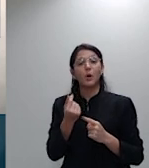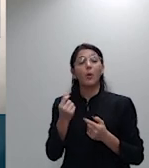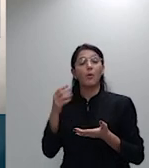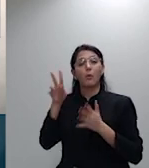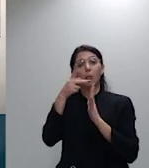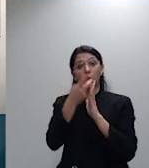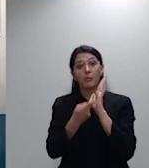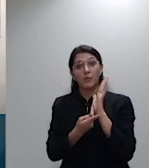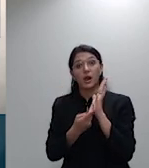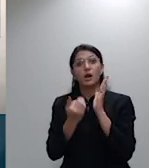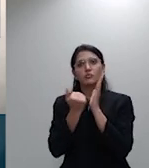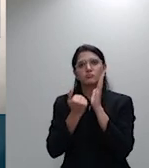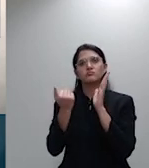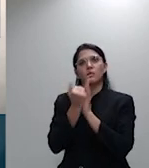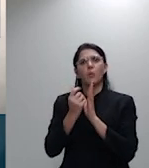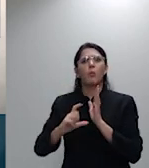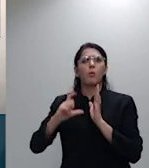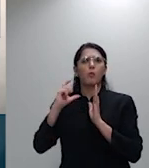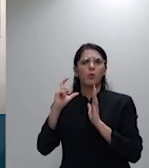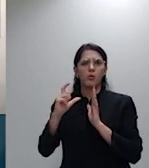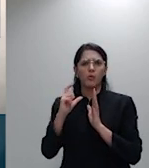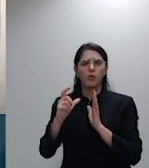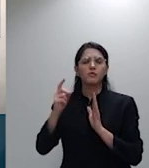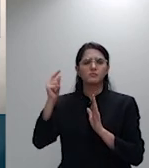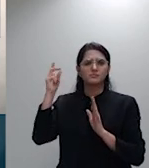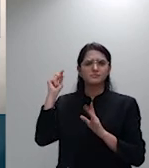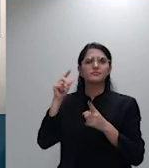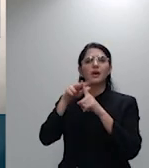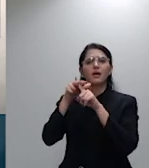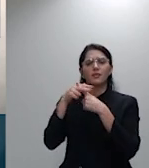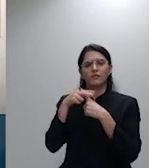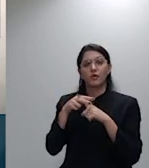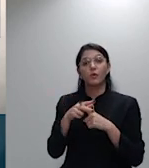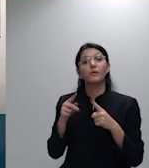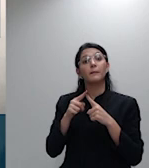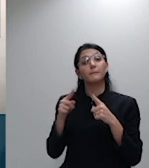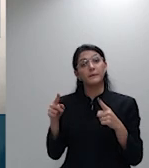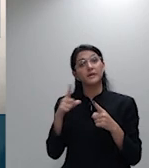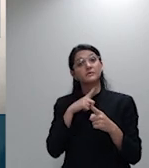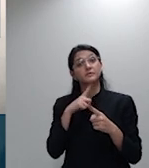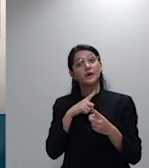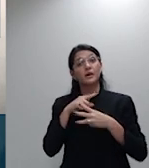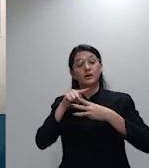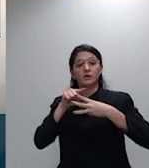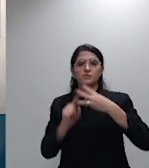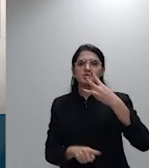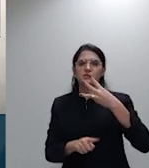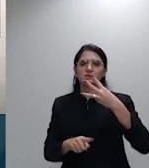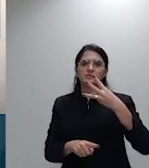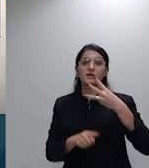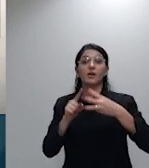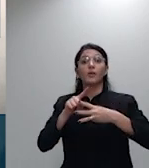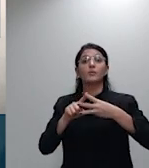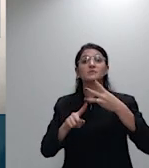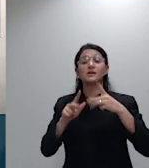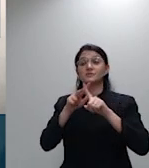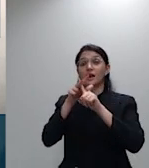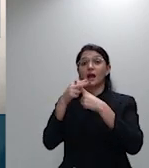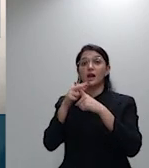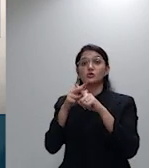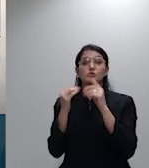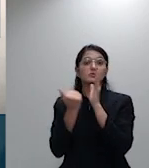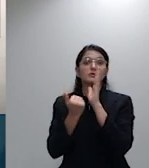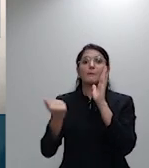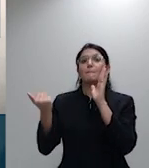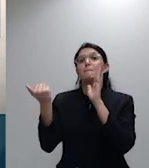mantido e pode-se constatar também que os três maiores reajustes foram precedidos de ajustes